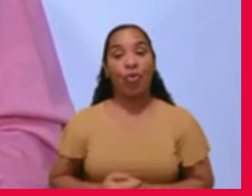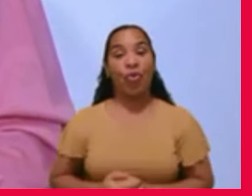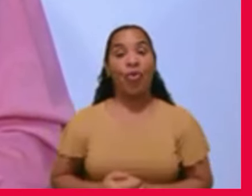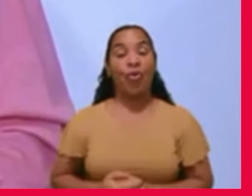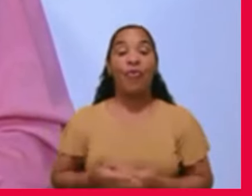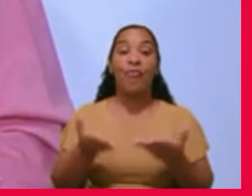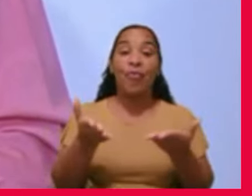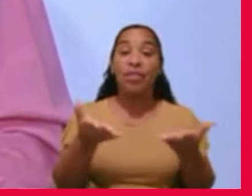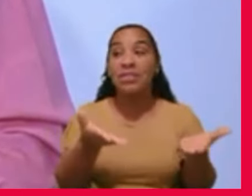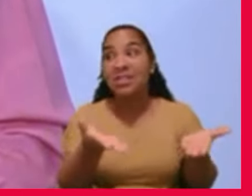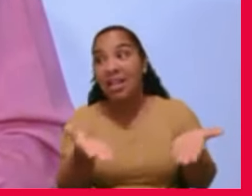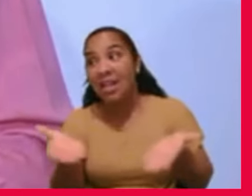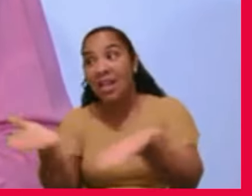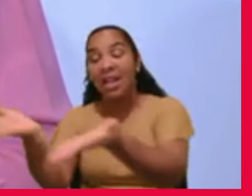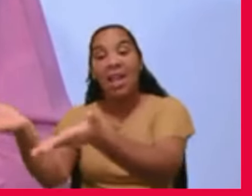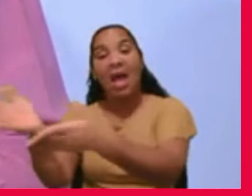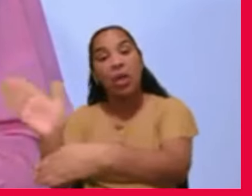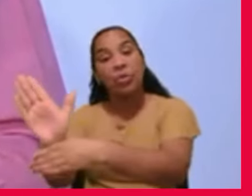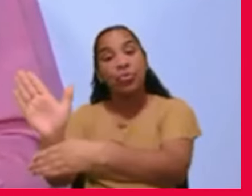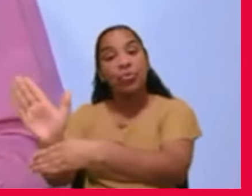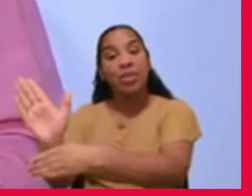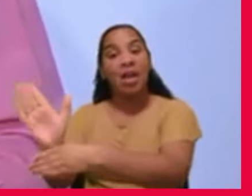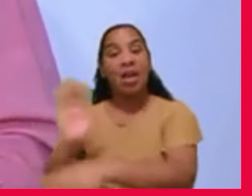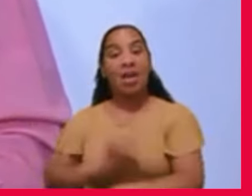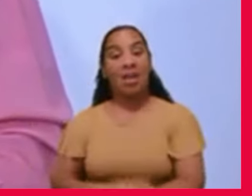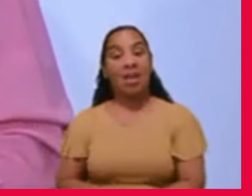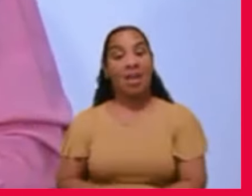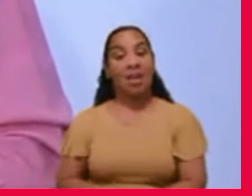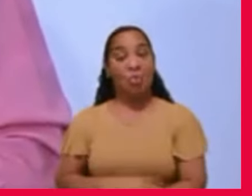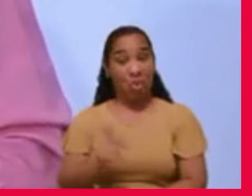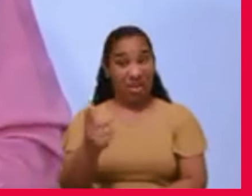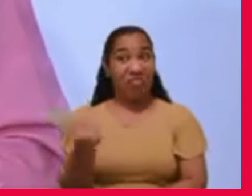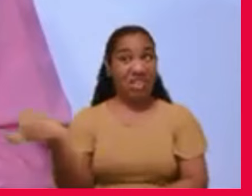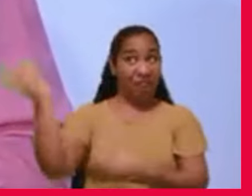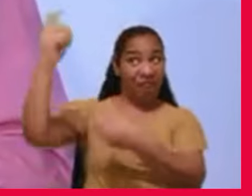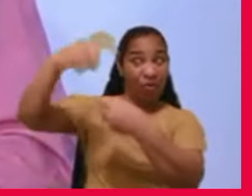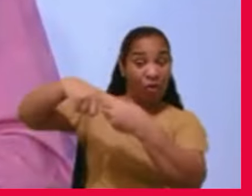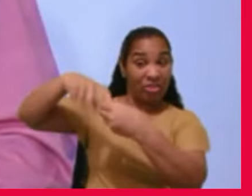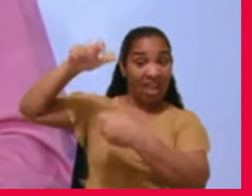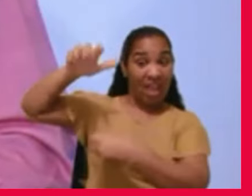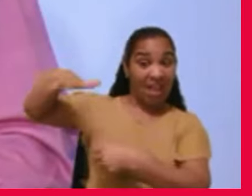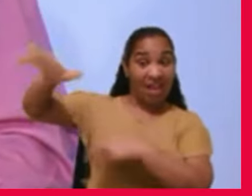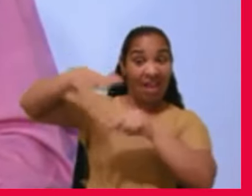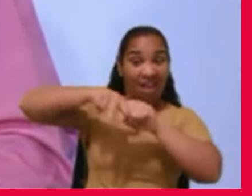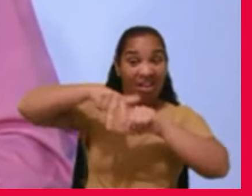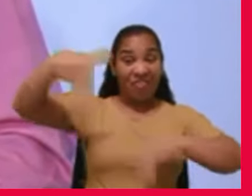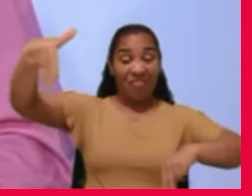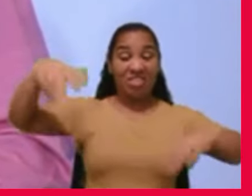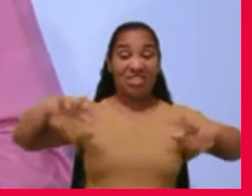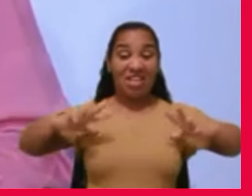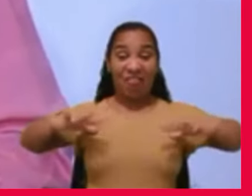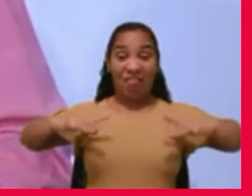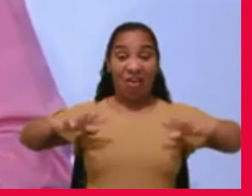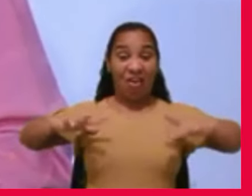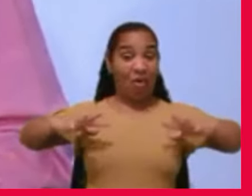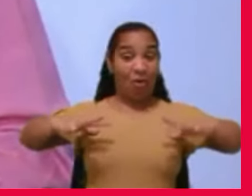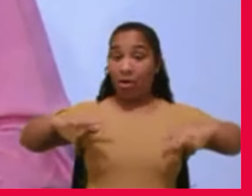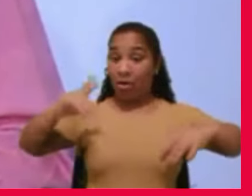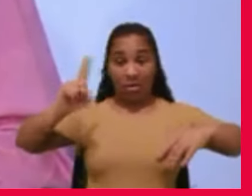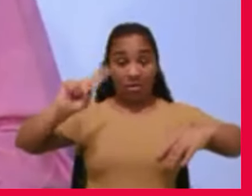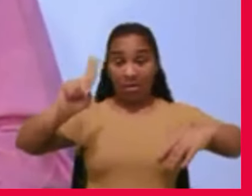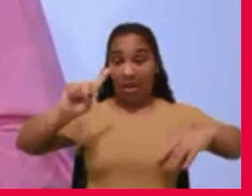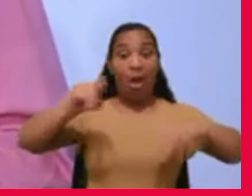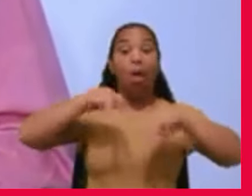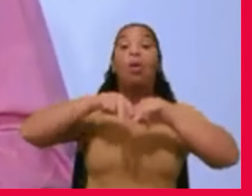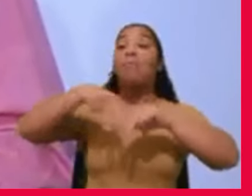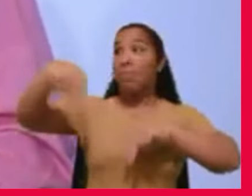vier, não vai ficar falgado, não. Nós vamos visitar os infelizes das regiões